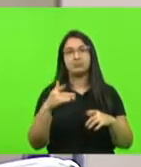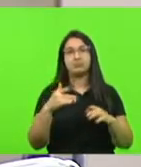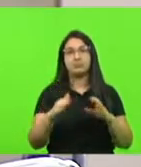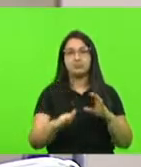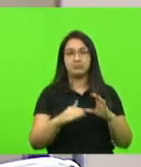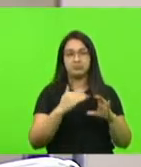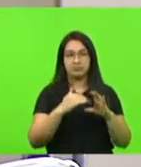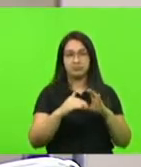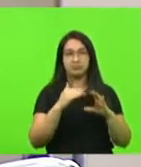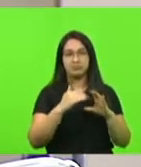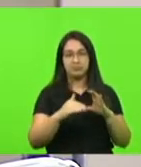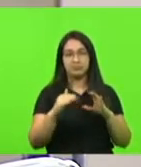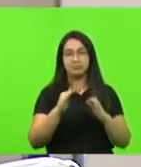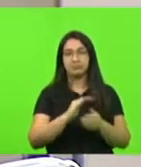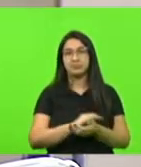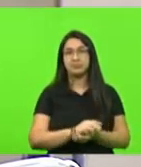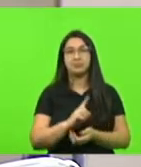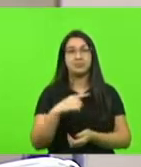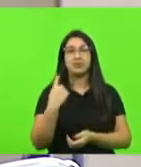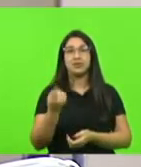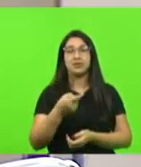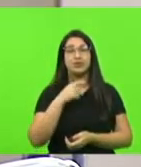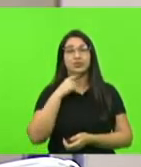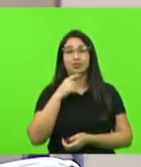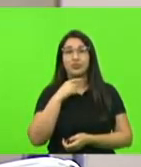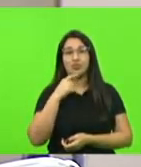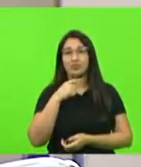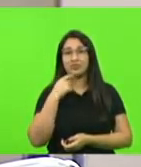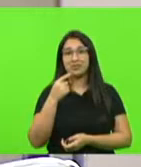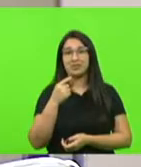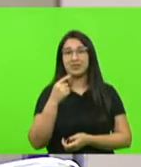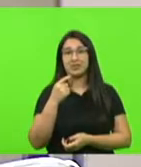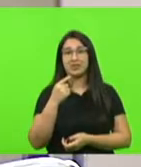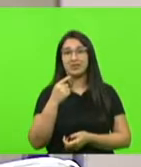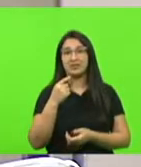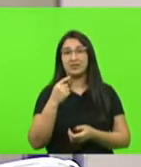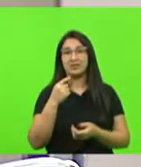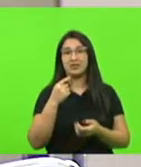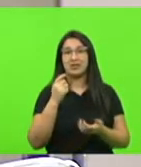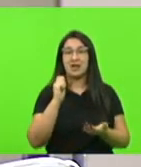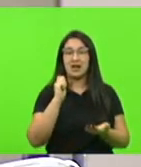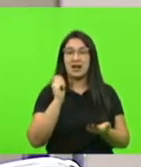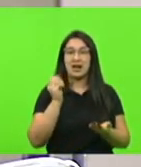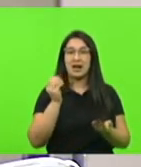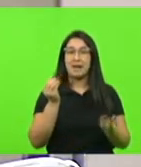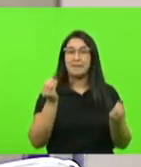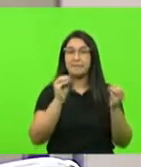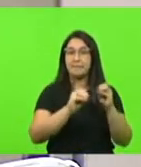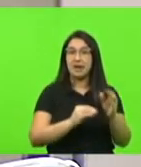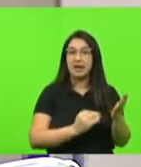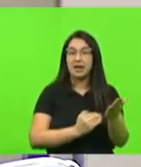que nós não vamos conseguir operacionalizá-las até o final do ano. Por exemplo,